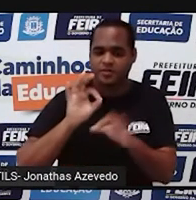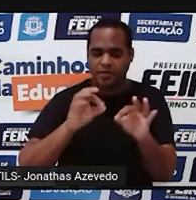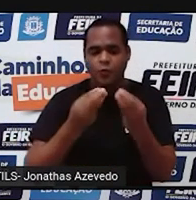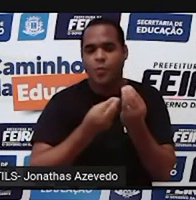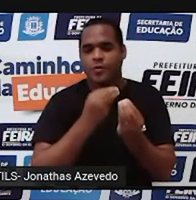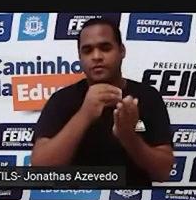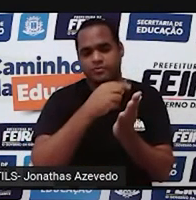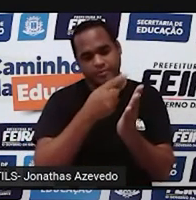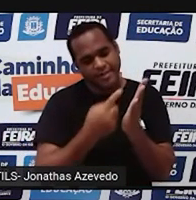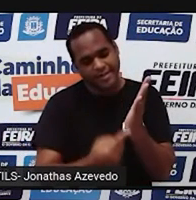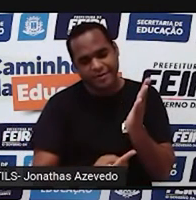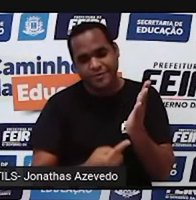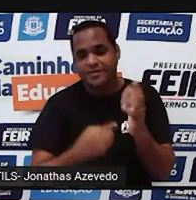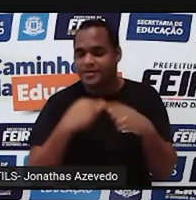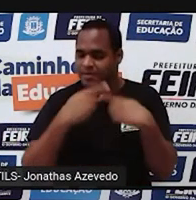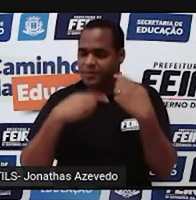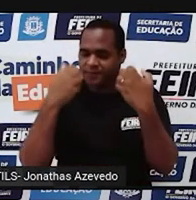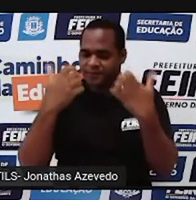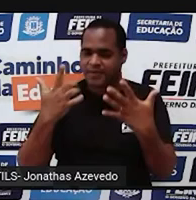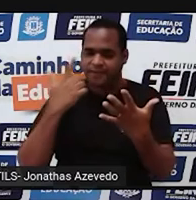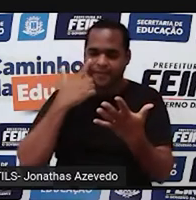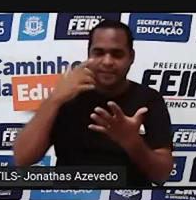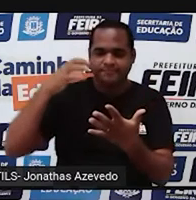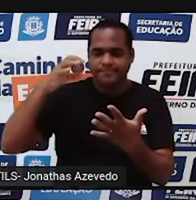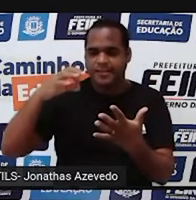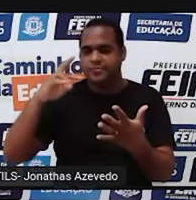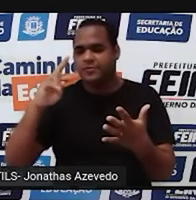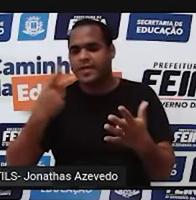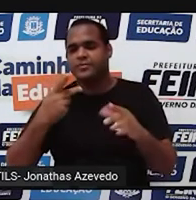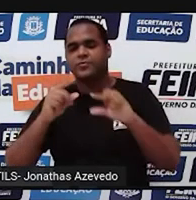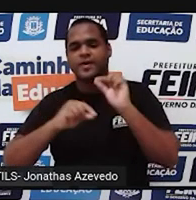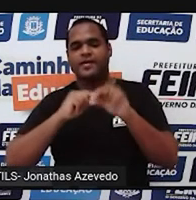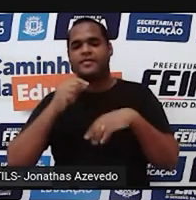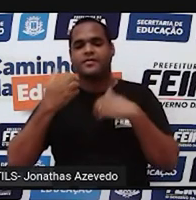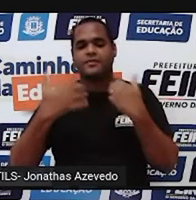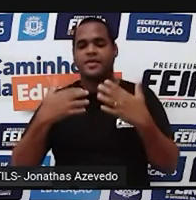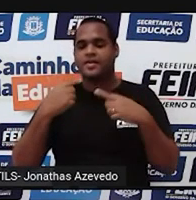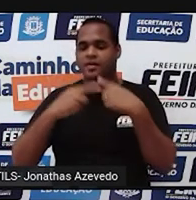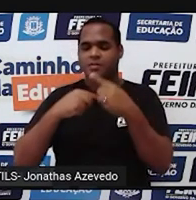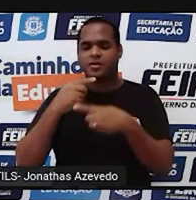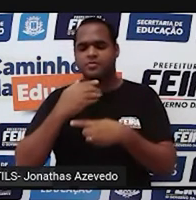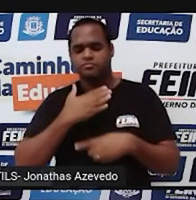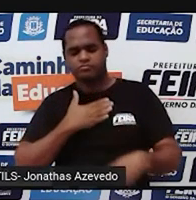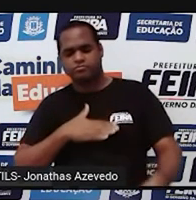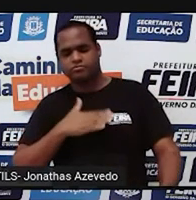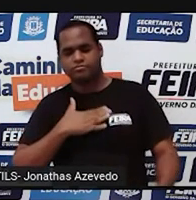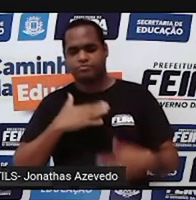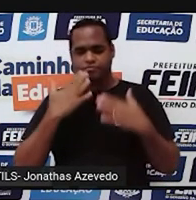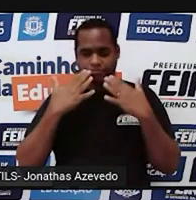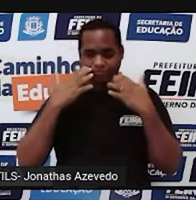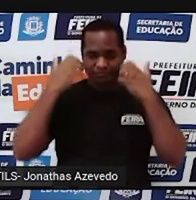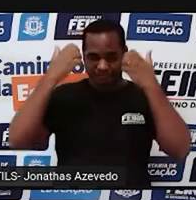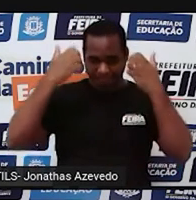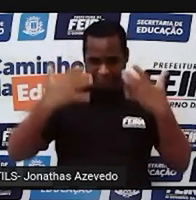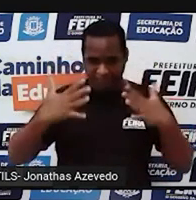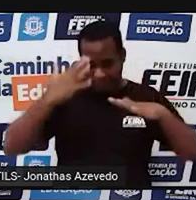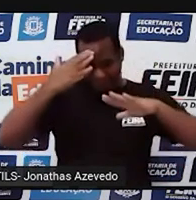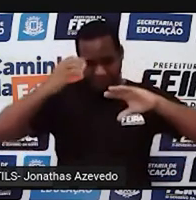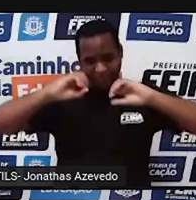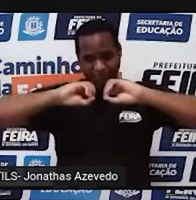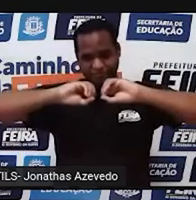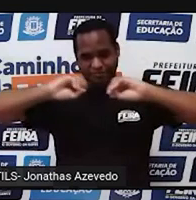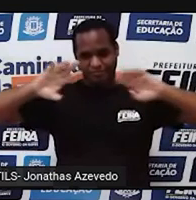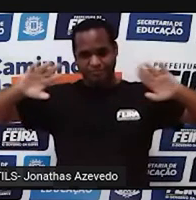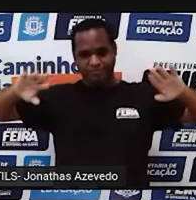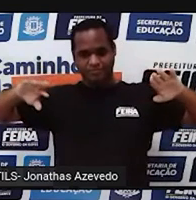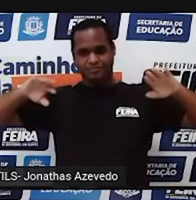porque logo depois a gente vai fazer essa correção, certo? Pra deixar tudo bem esclarecido aí pra